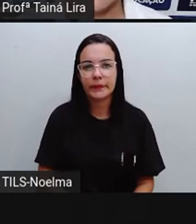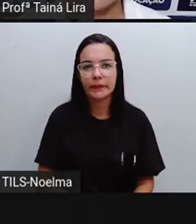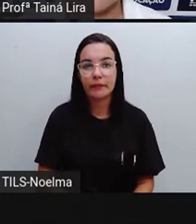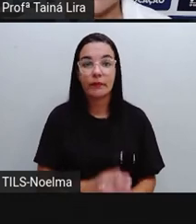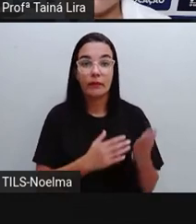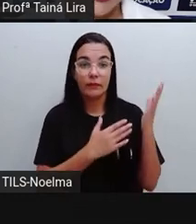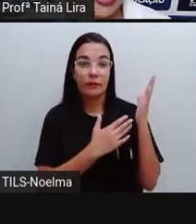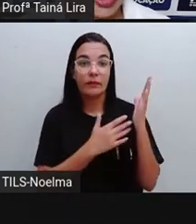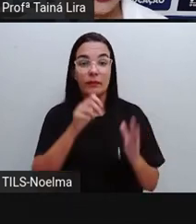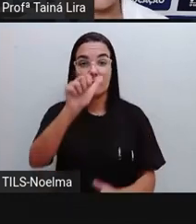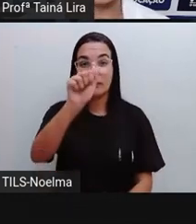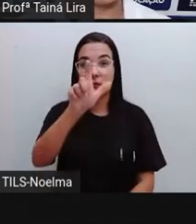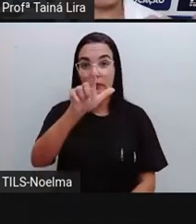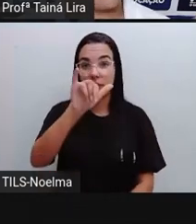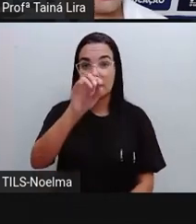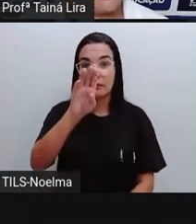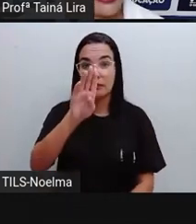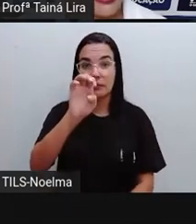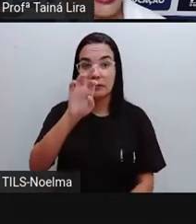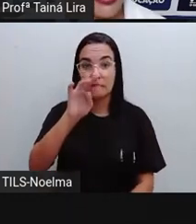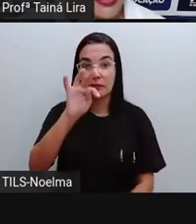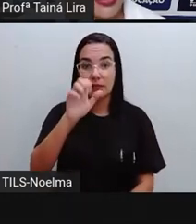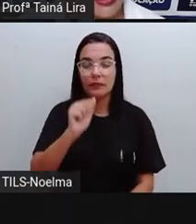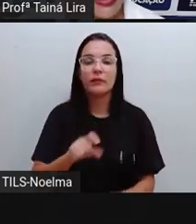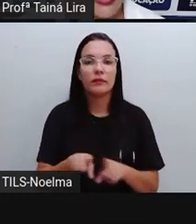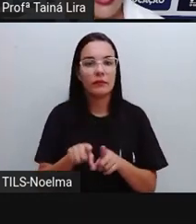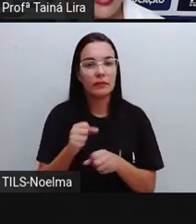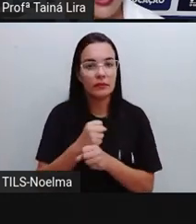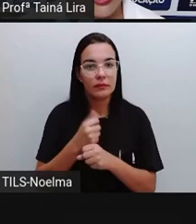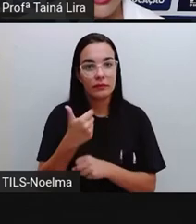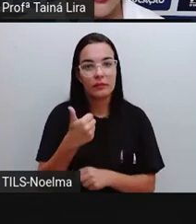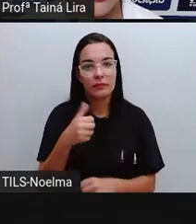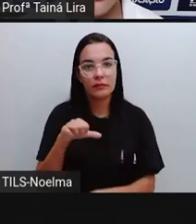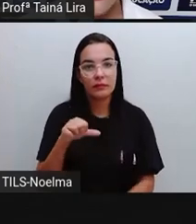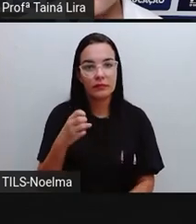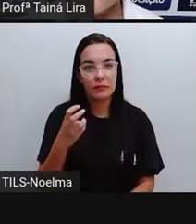Aliberdo Amaral Batista também foi prefeito em 1945.